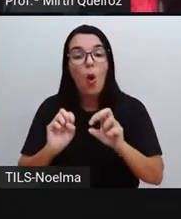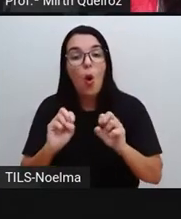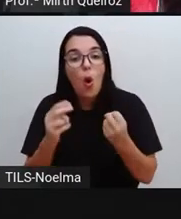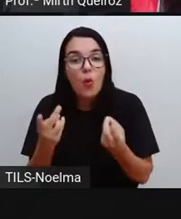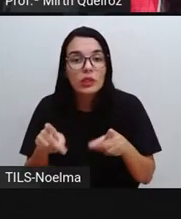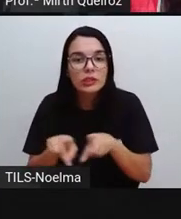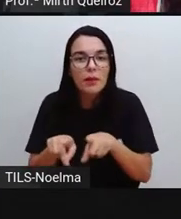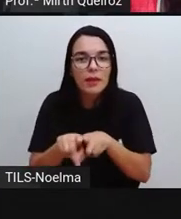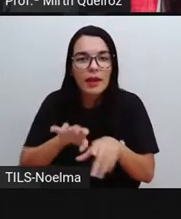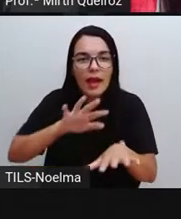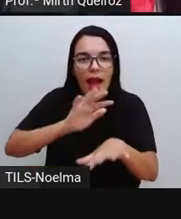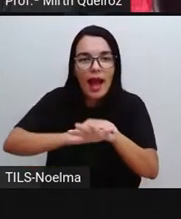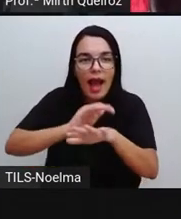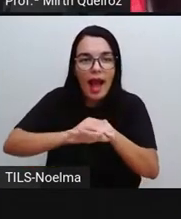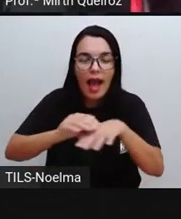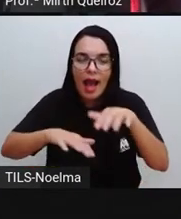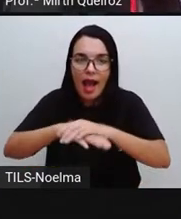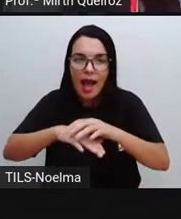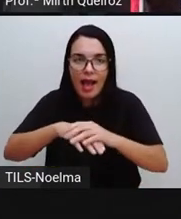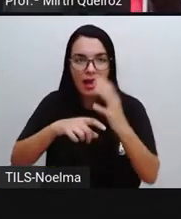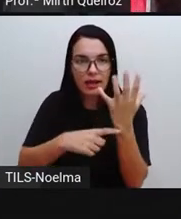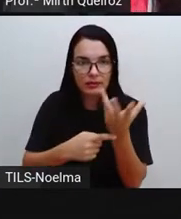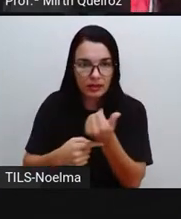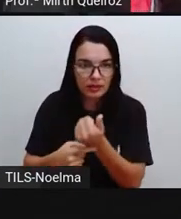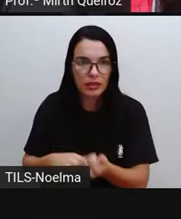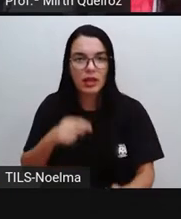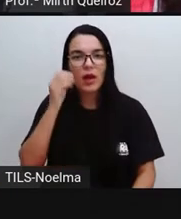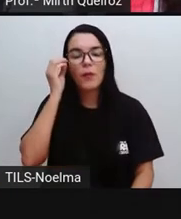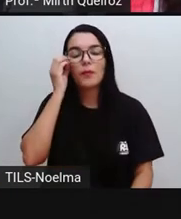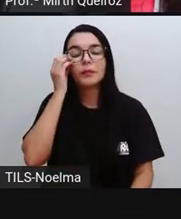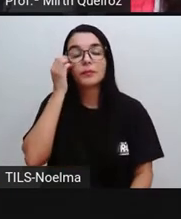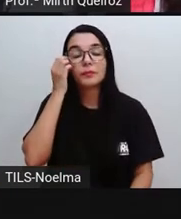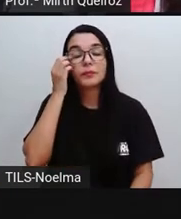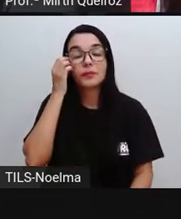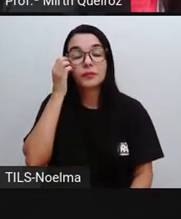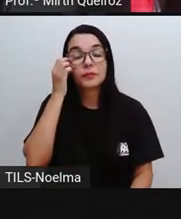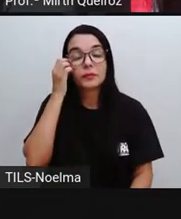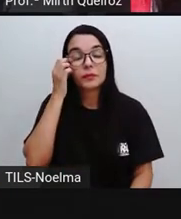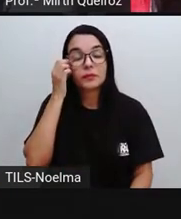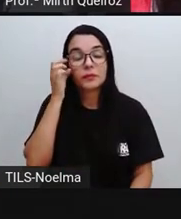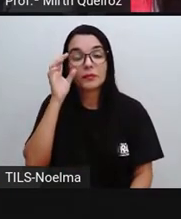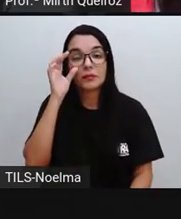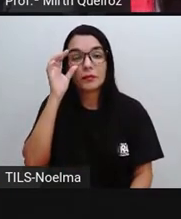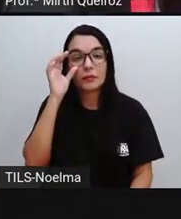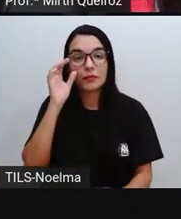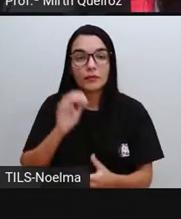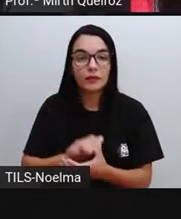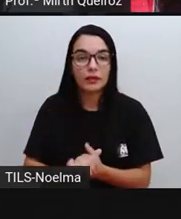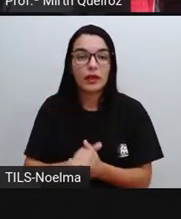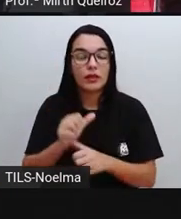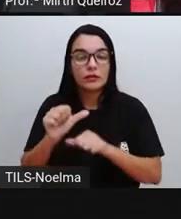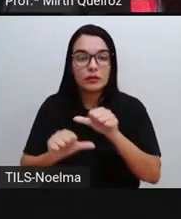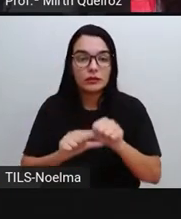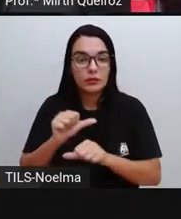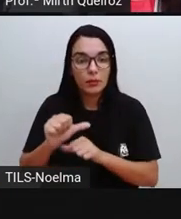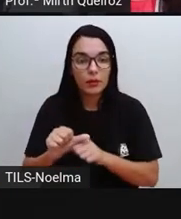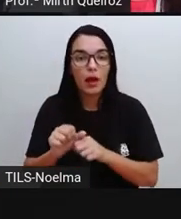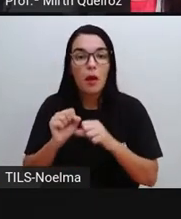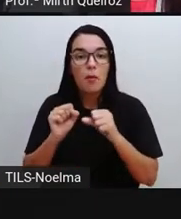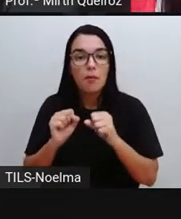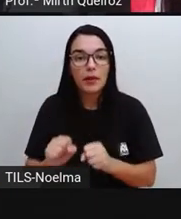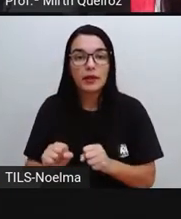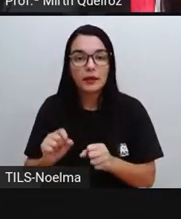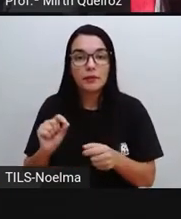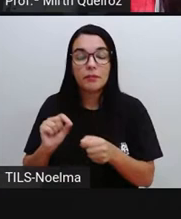Dentro dos processos industriais, ou também pode ter um produto, né? Que foi resultado de uma transformação artesanal,